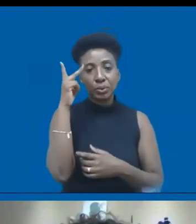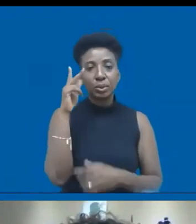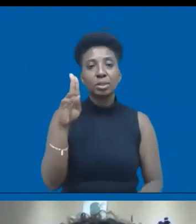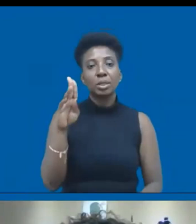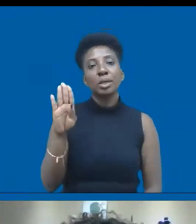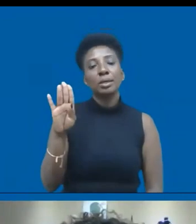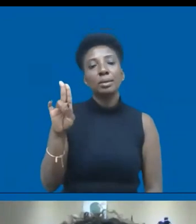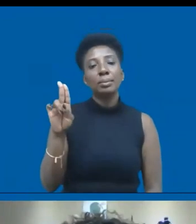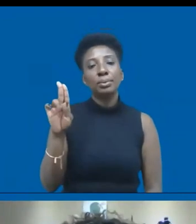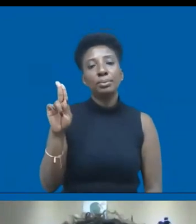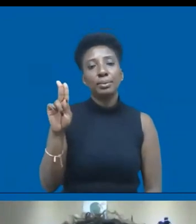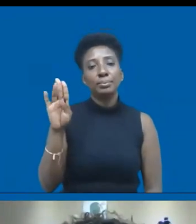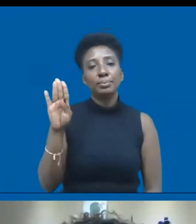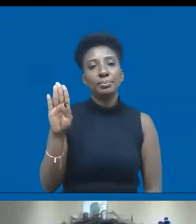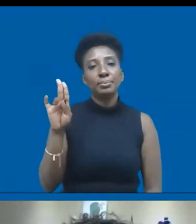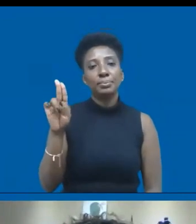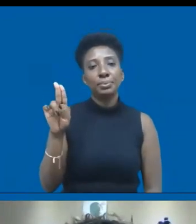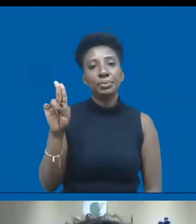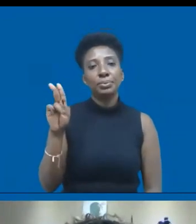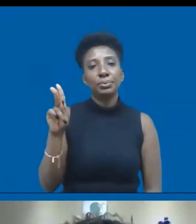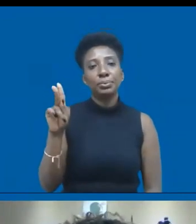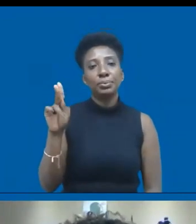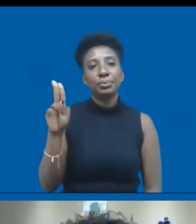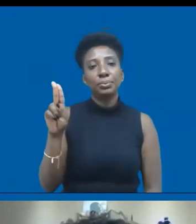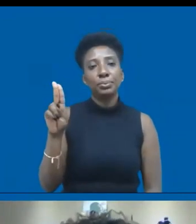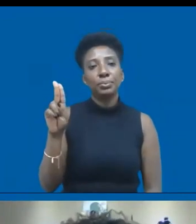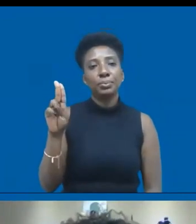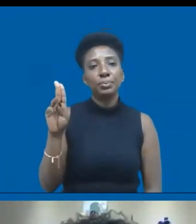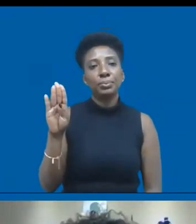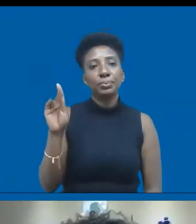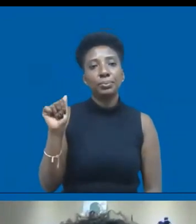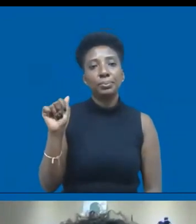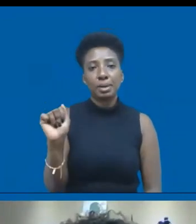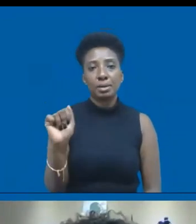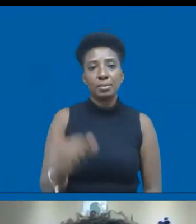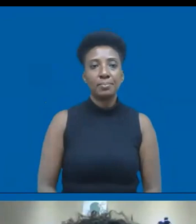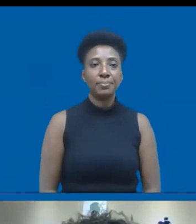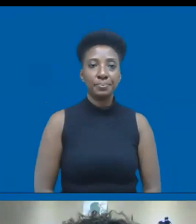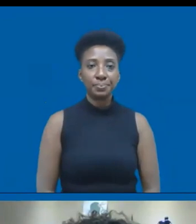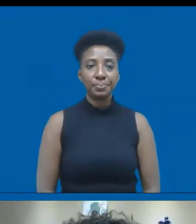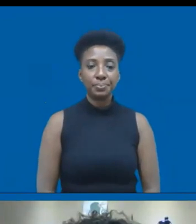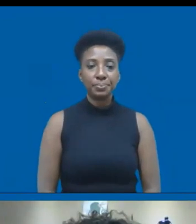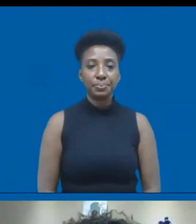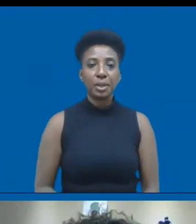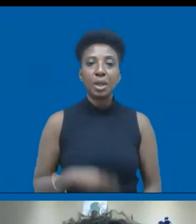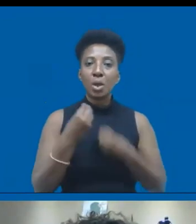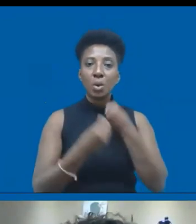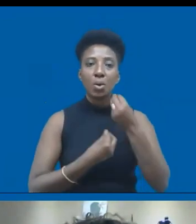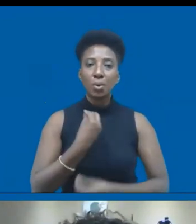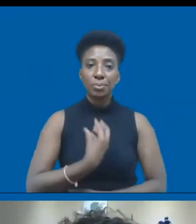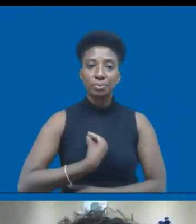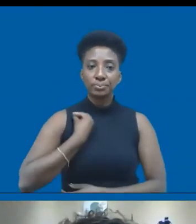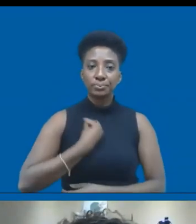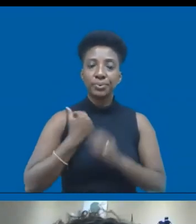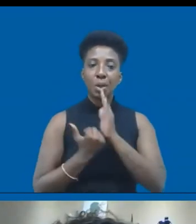ter aceitado uma... Está lá no quarto, aparece uma cama atrás dela. E fazer uma pergunta, então. Como tem sido a vivência do